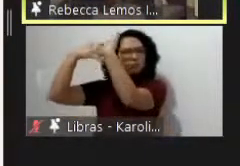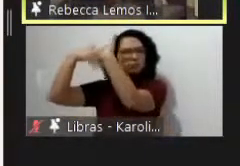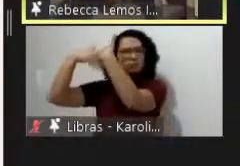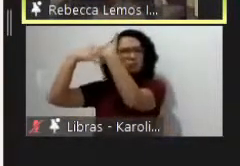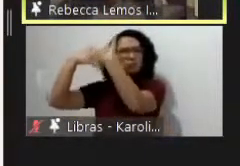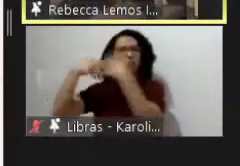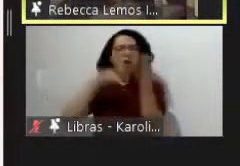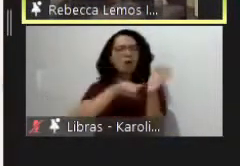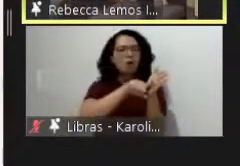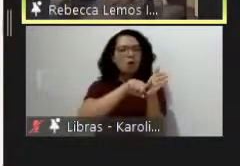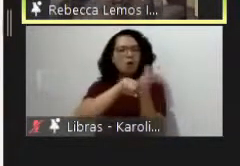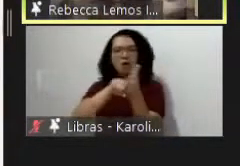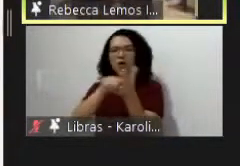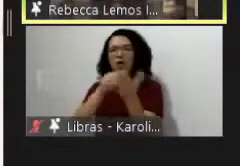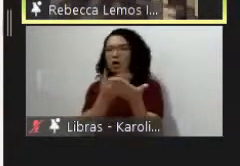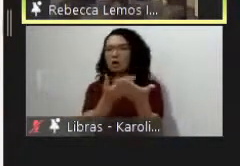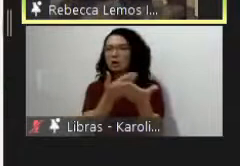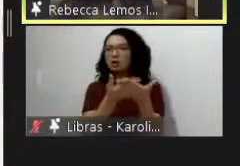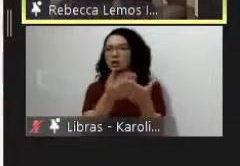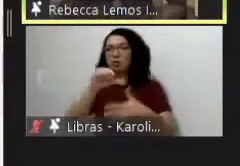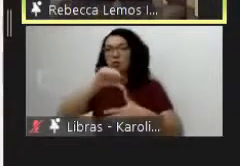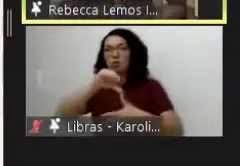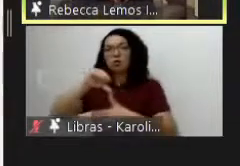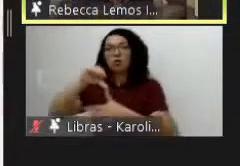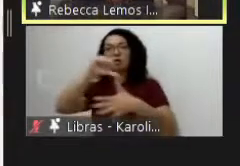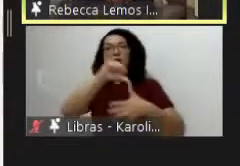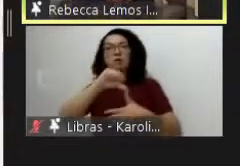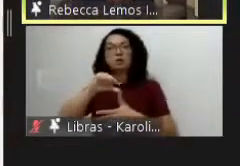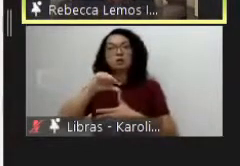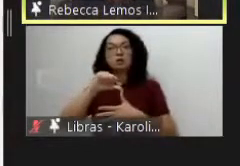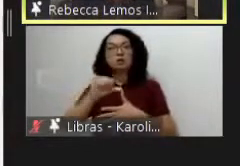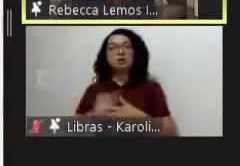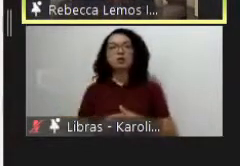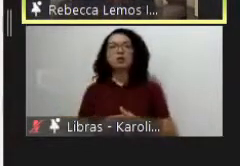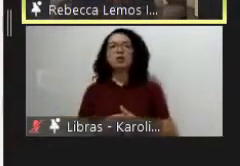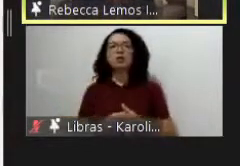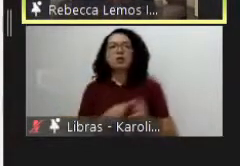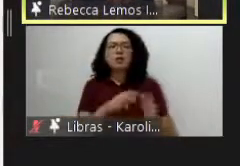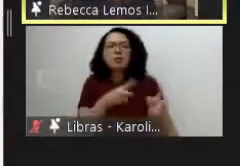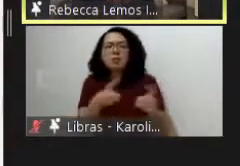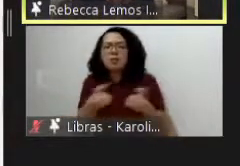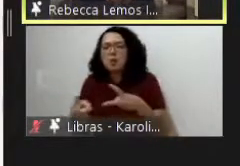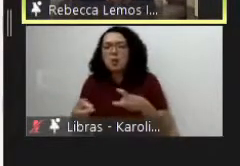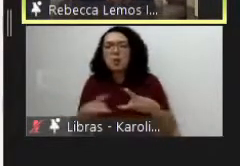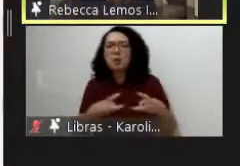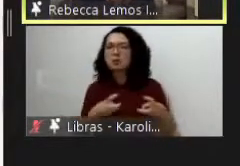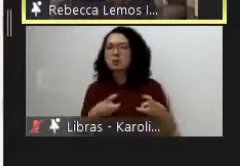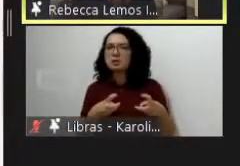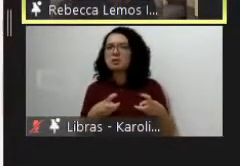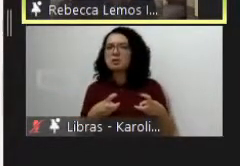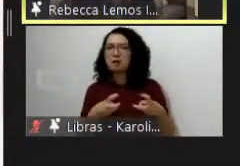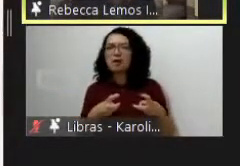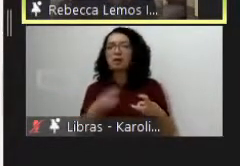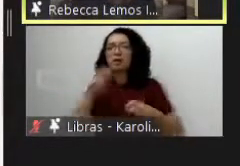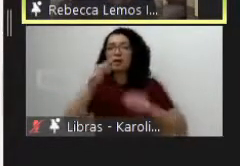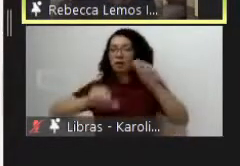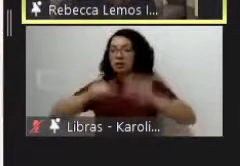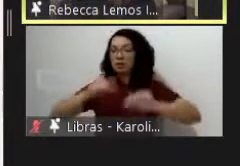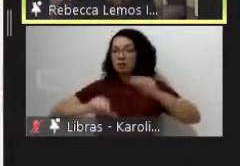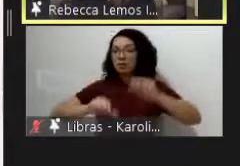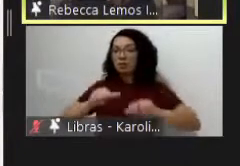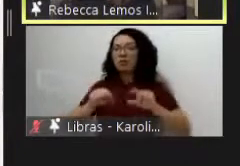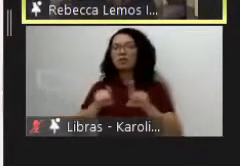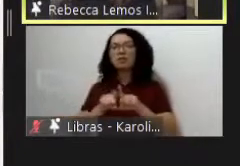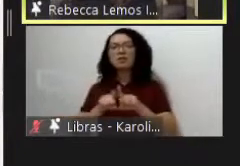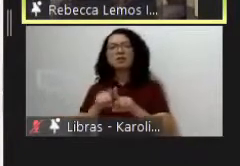-americanos que em geral então propõe essas análises interdisciplinares sobre a América Latina mas repensar